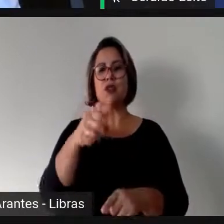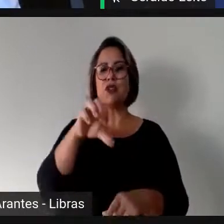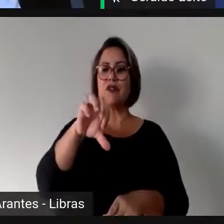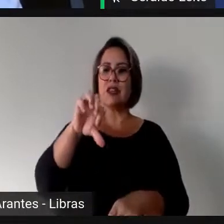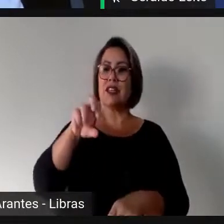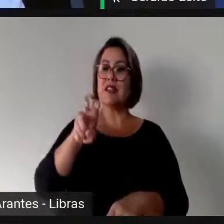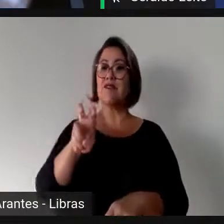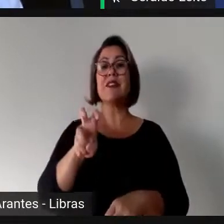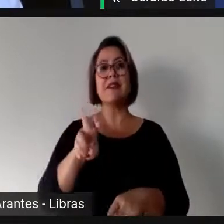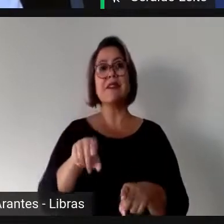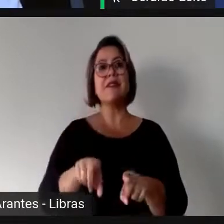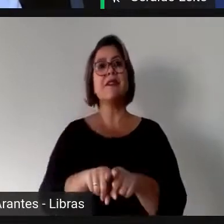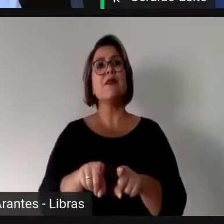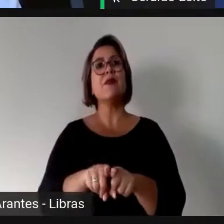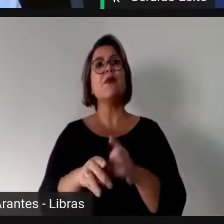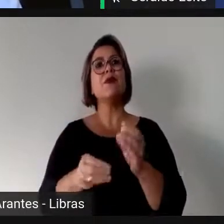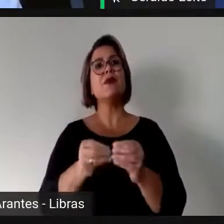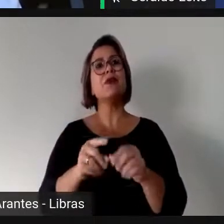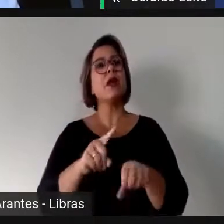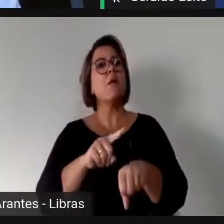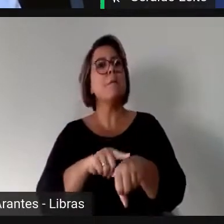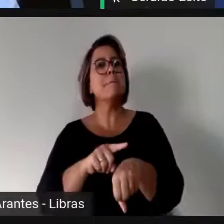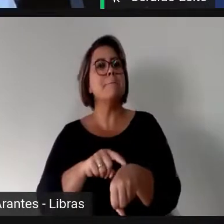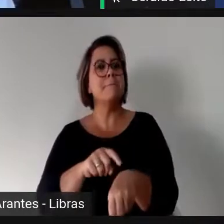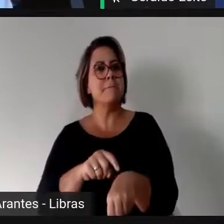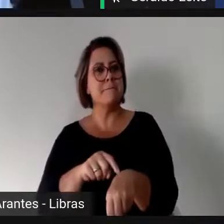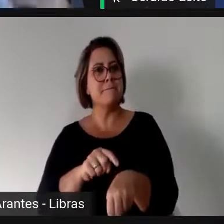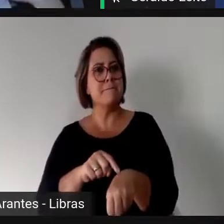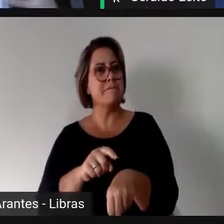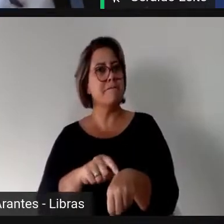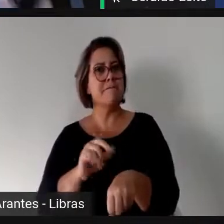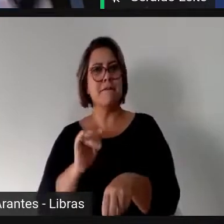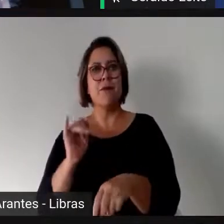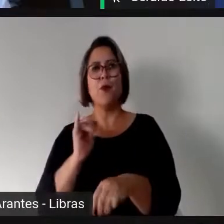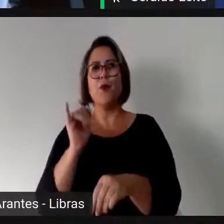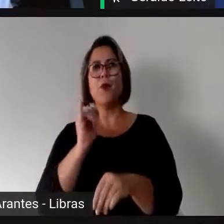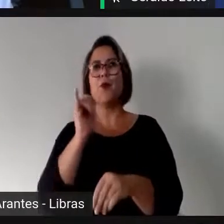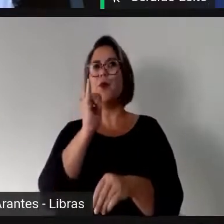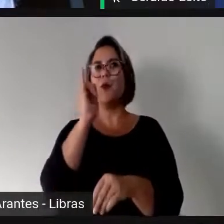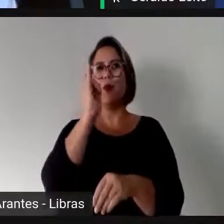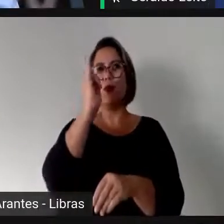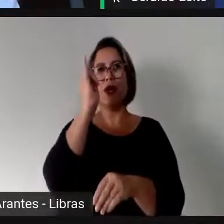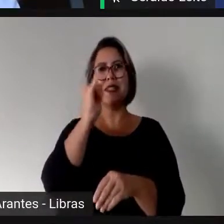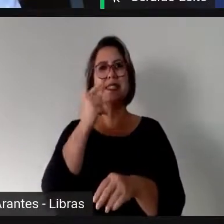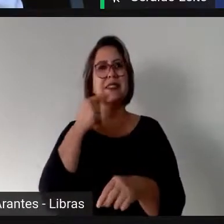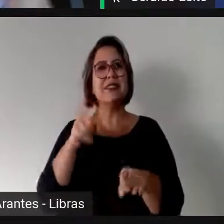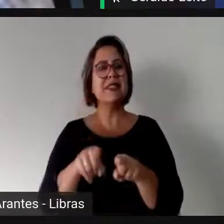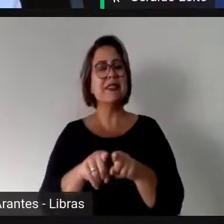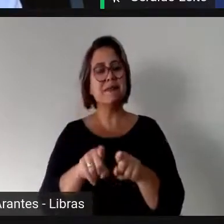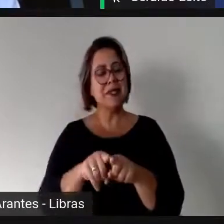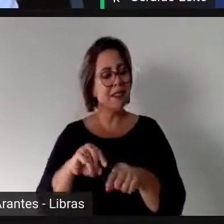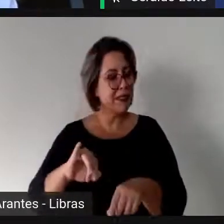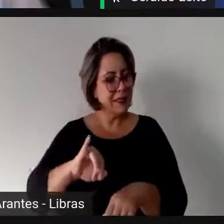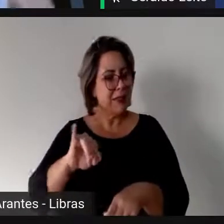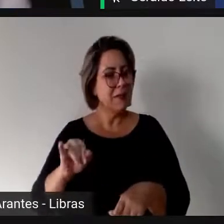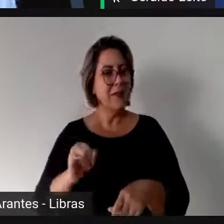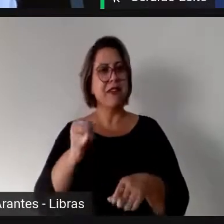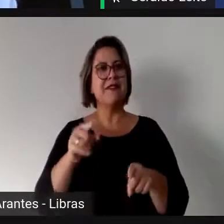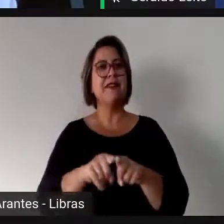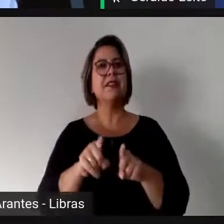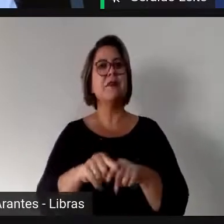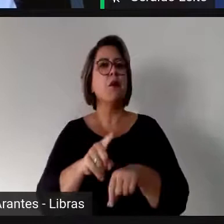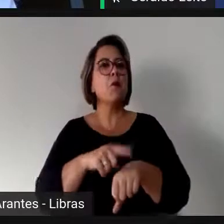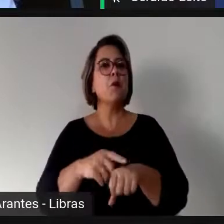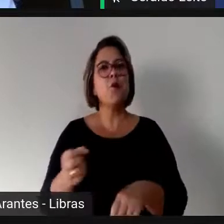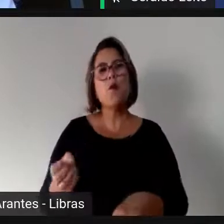então é também um momento super importante para a gente ver se pega essa onda, né, para um novo momento,